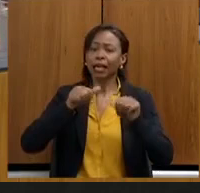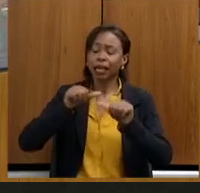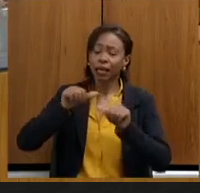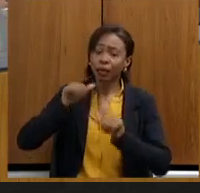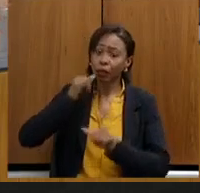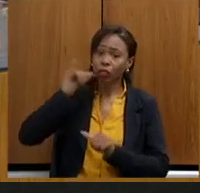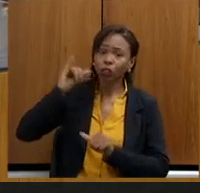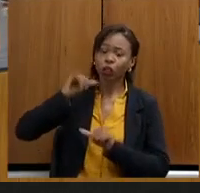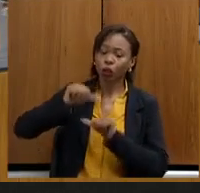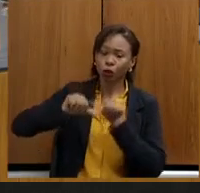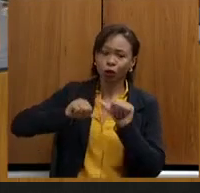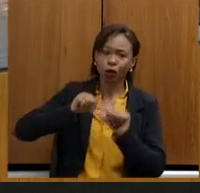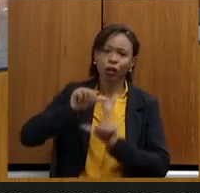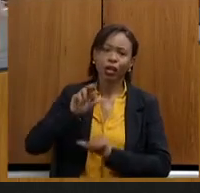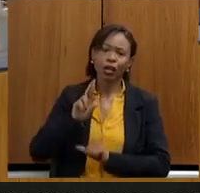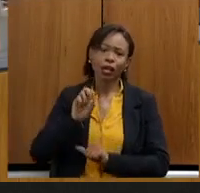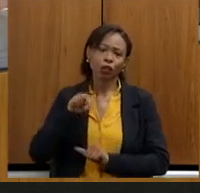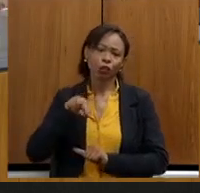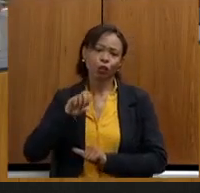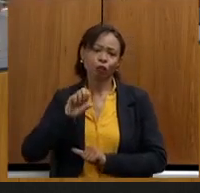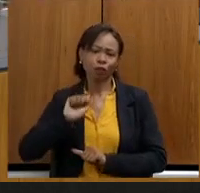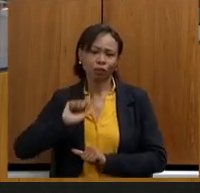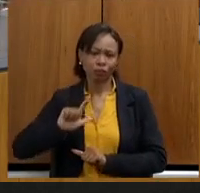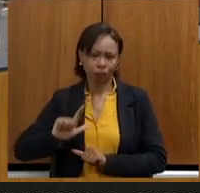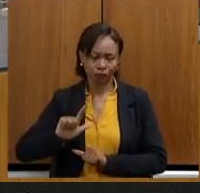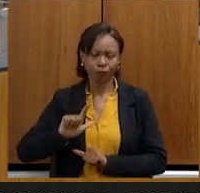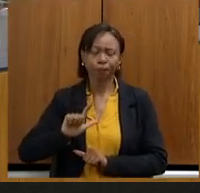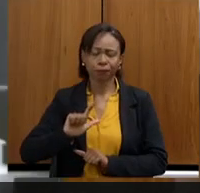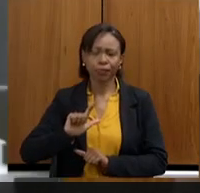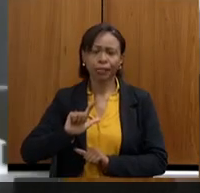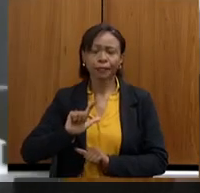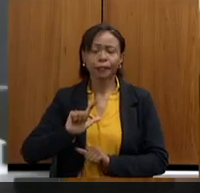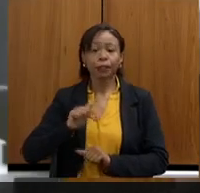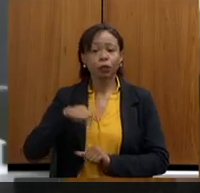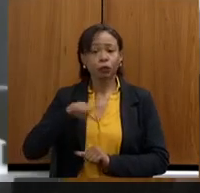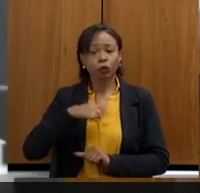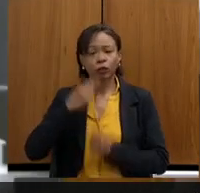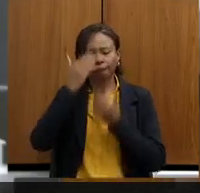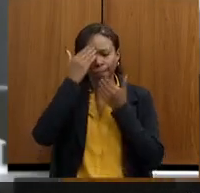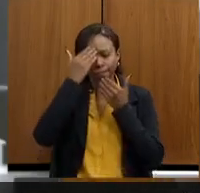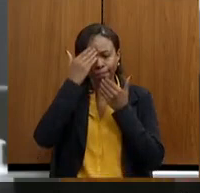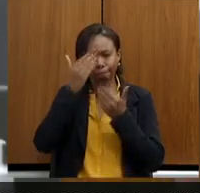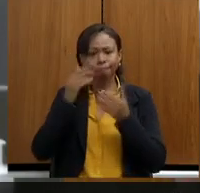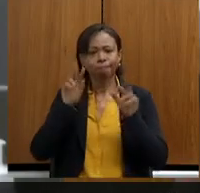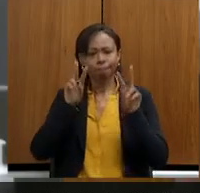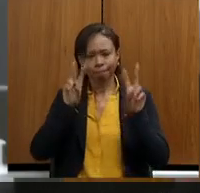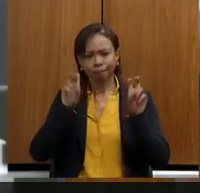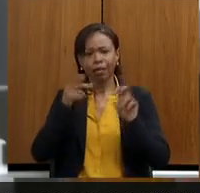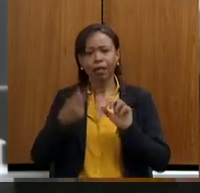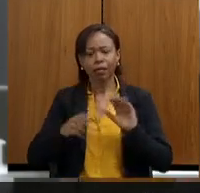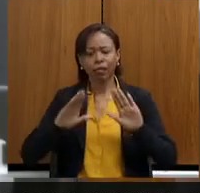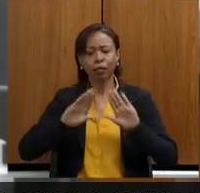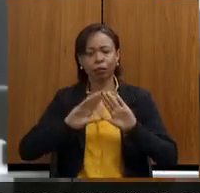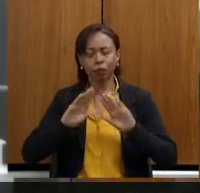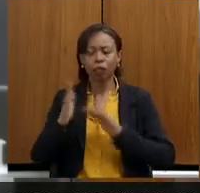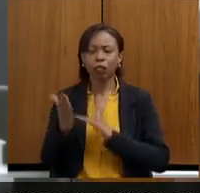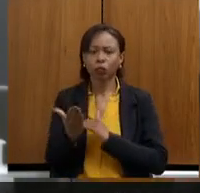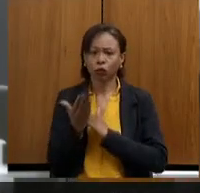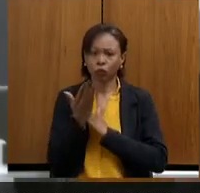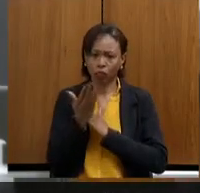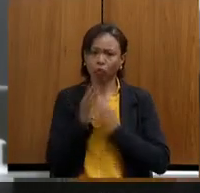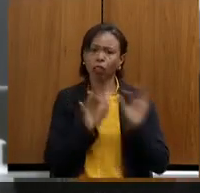Então, eu queria agradecer a sua liderança no tema aqui na Assembleia e nos colocar sempre à disposição para apoiar projetos como esse.